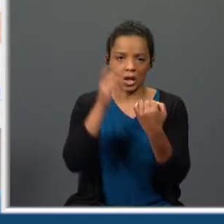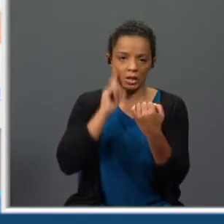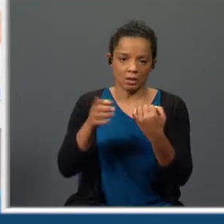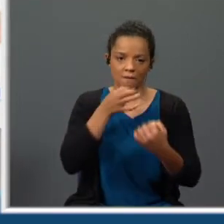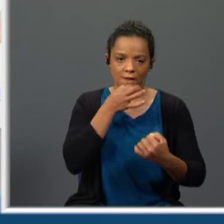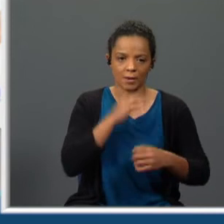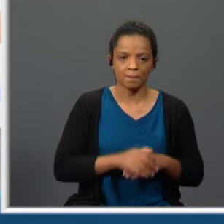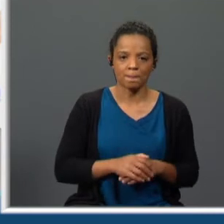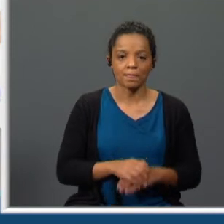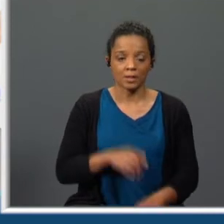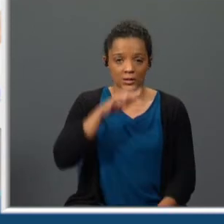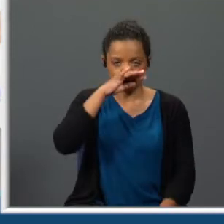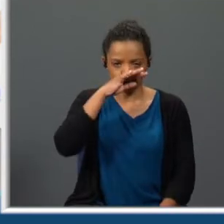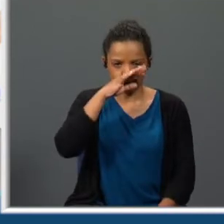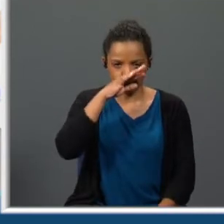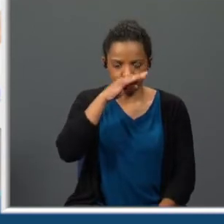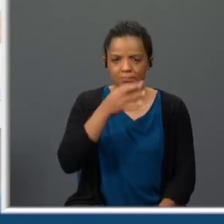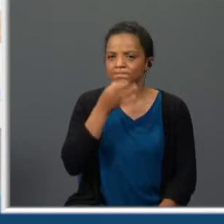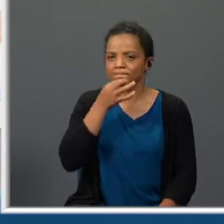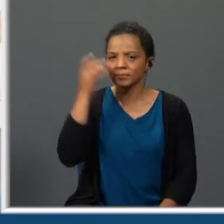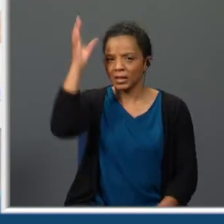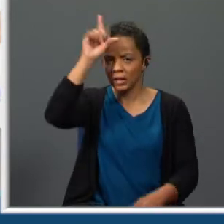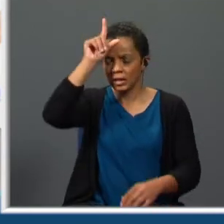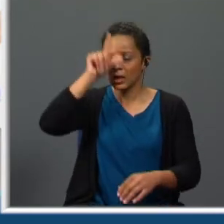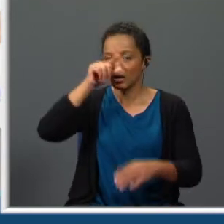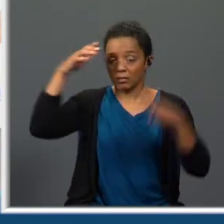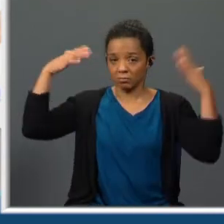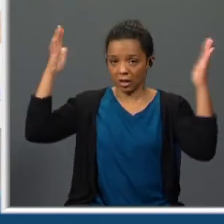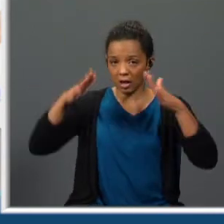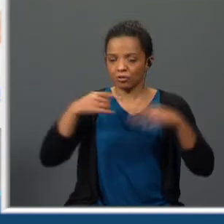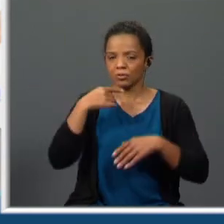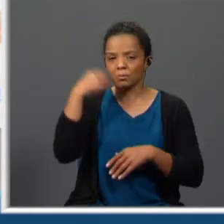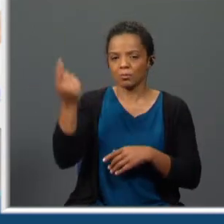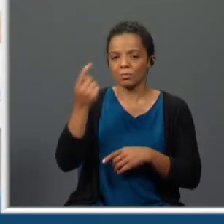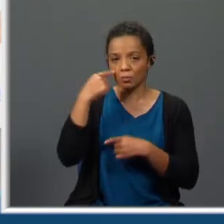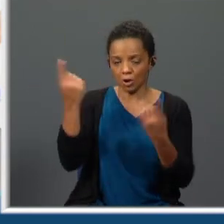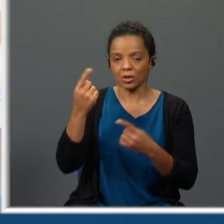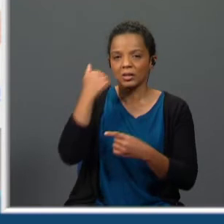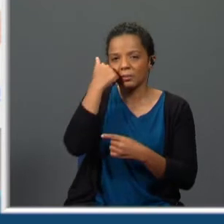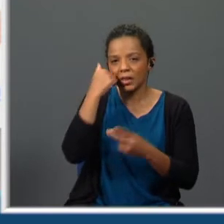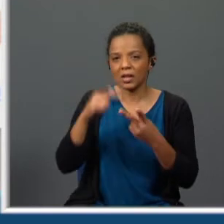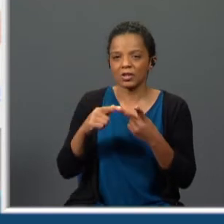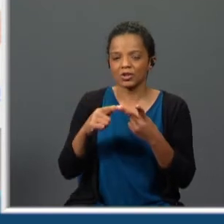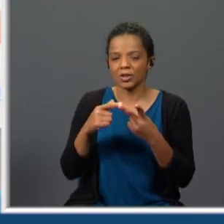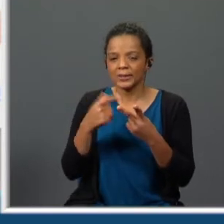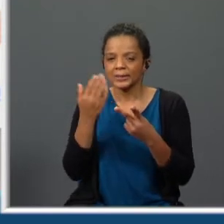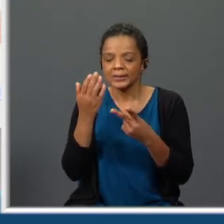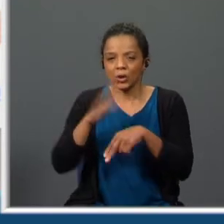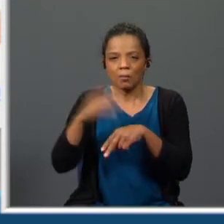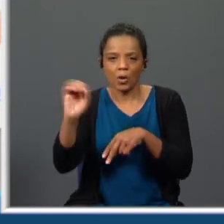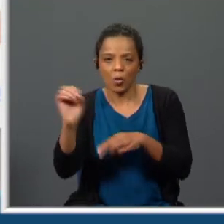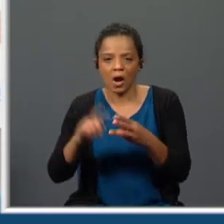a forma como a alcoviteira se dirige ao anso evidencia a sua timidez a sua ingenuidade ou o seu